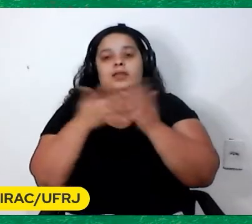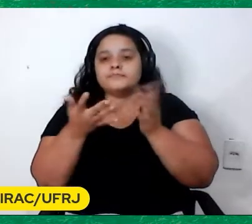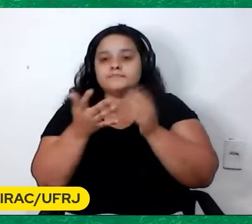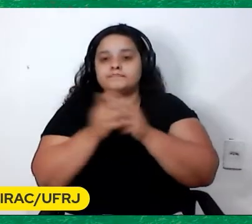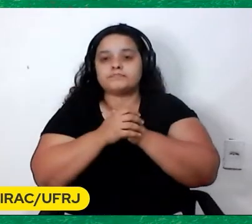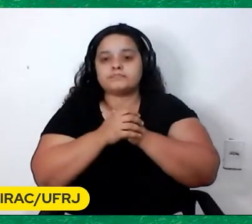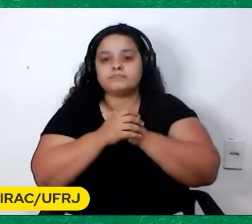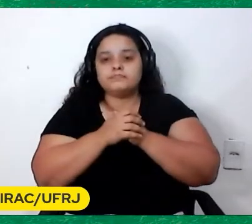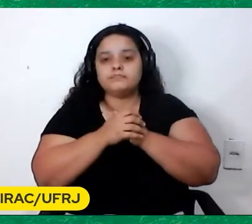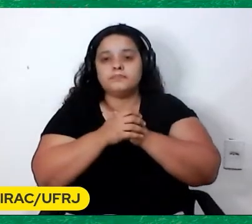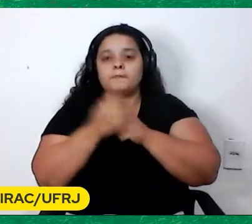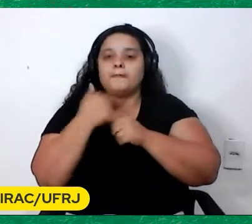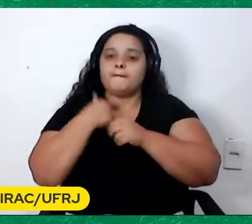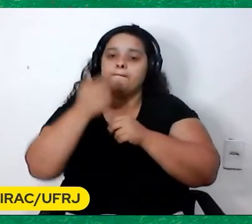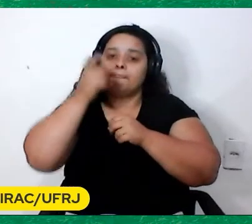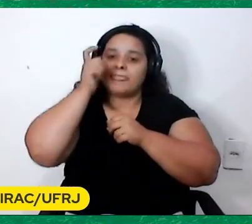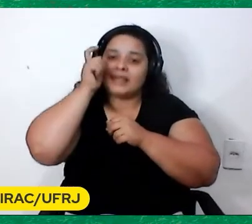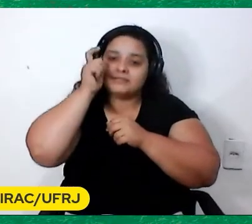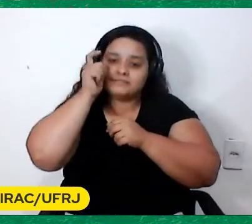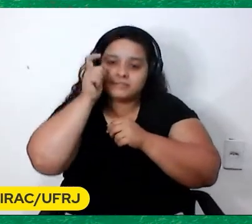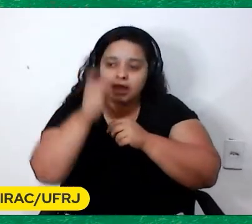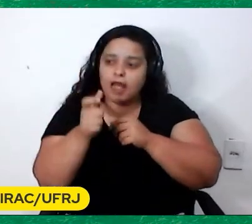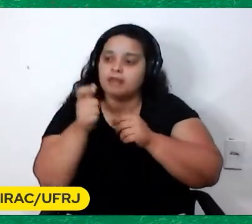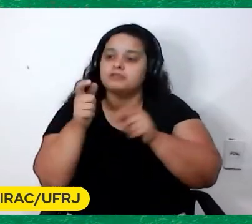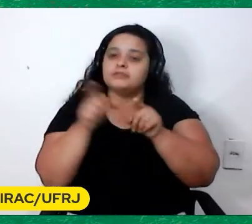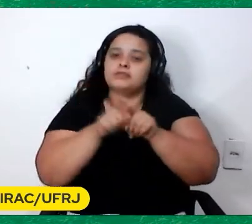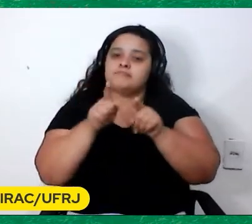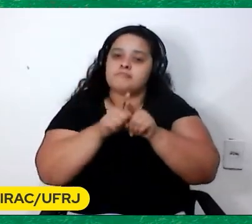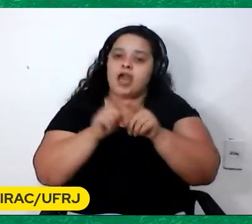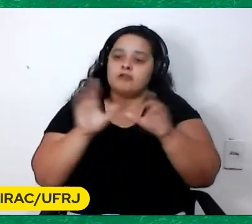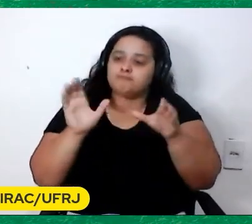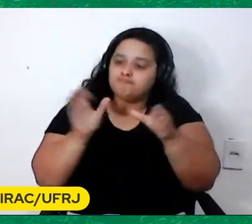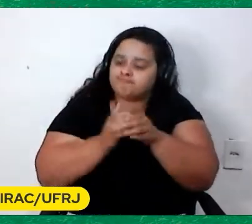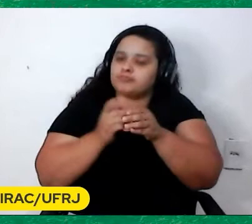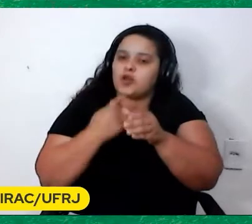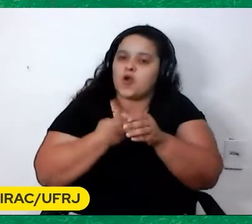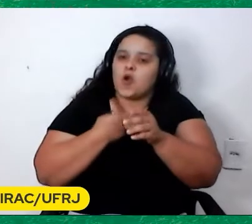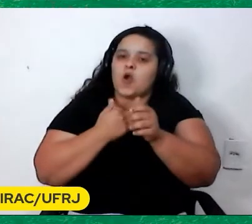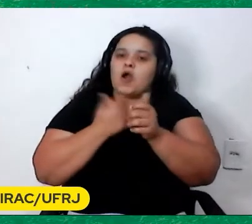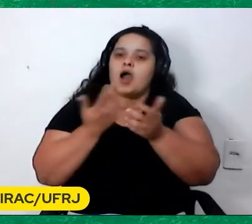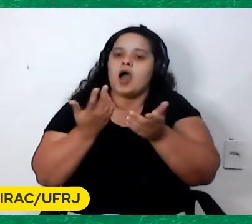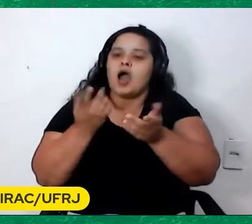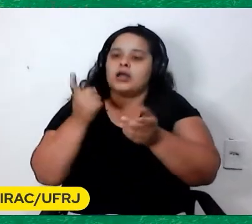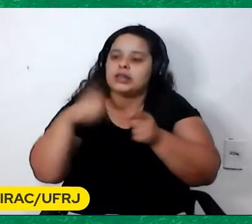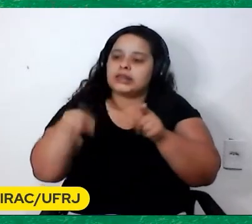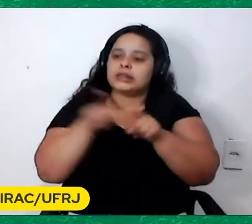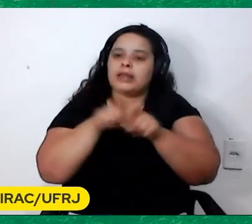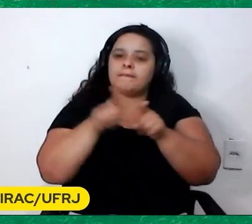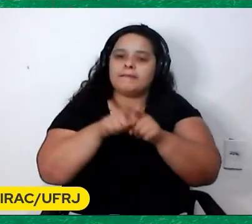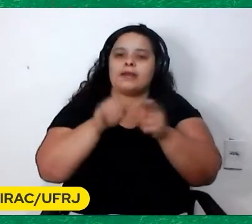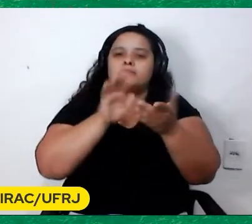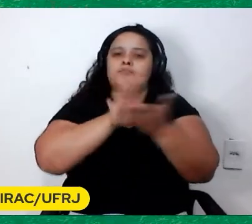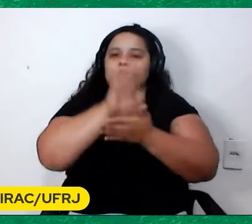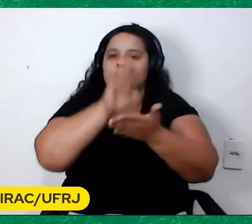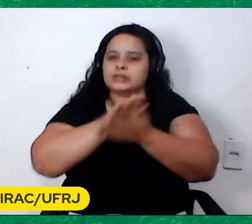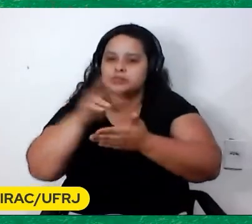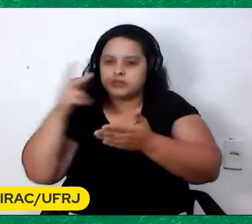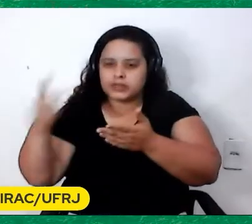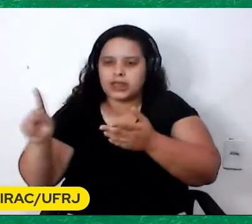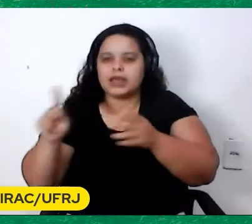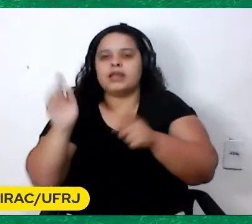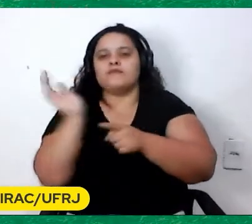Me interessei Me interessei Mais do trabalho do Capô Da obra dele Da personalidade dele Que era uma figura